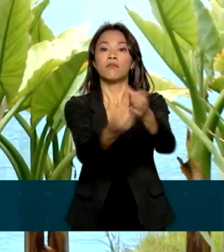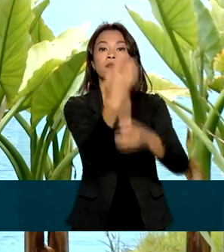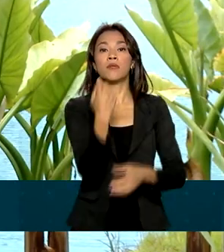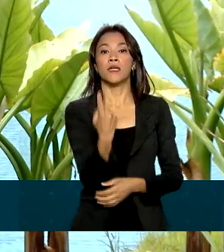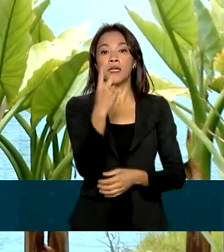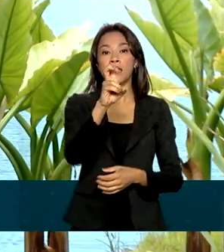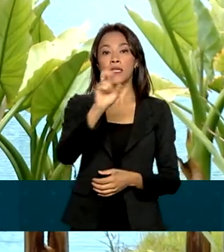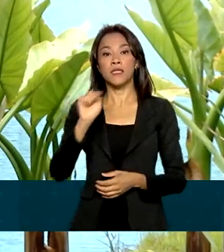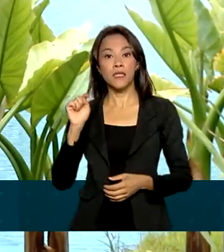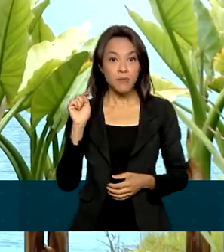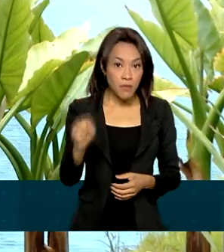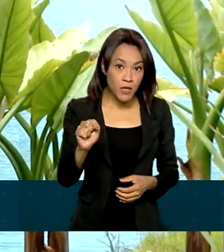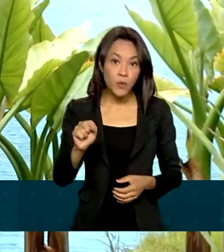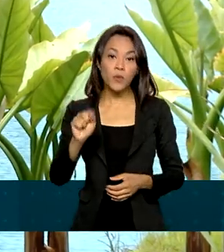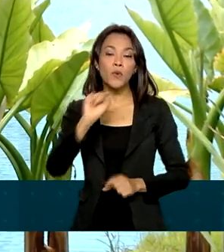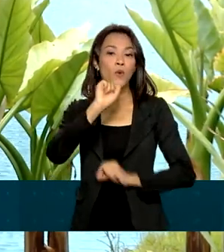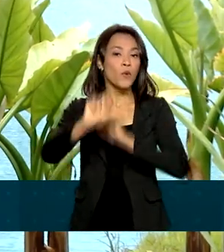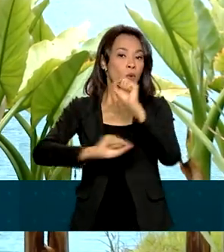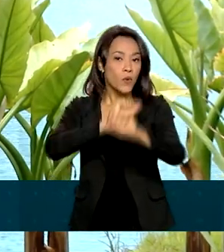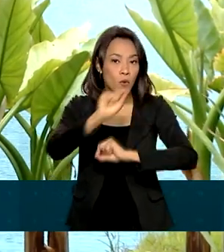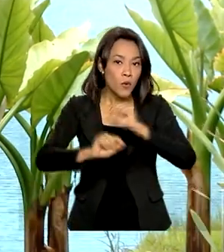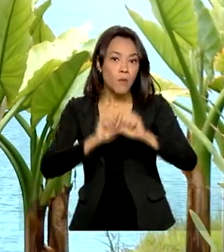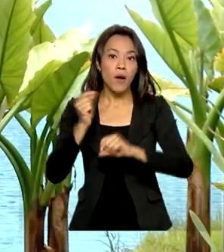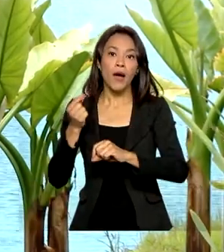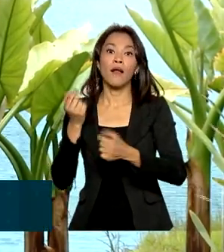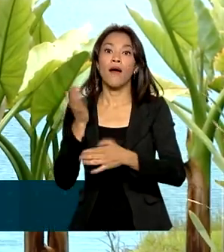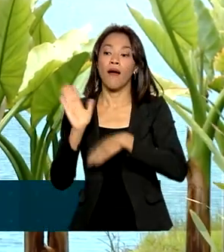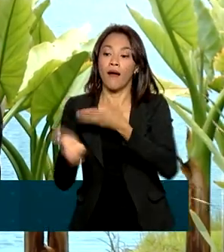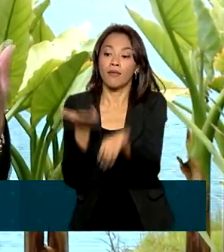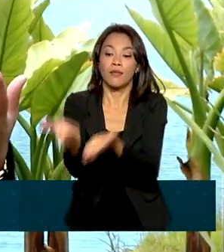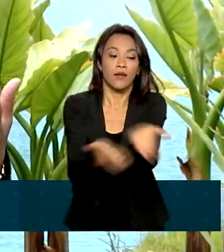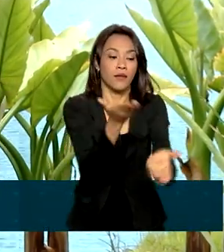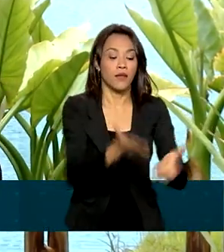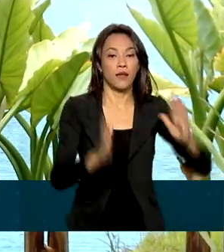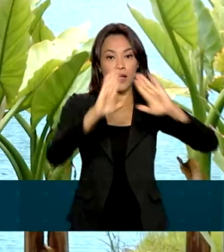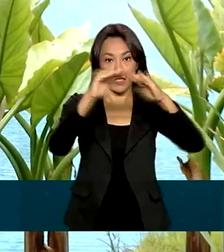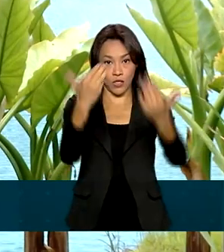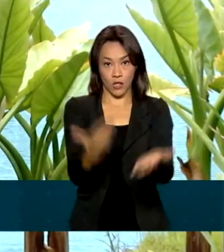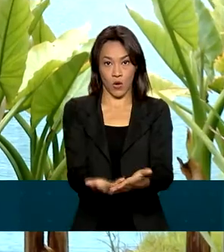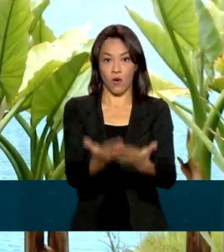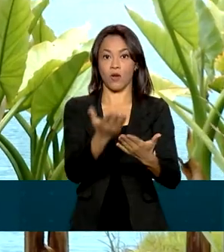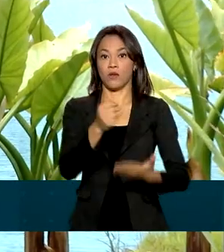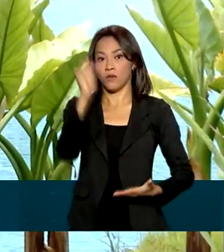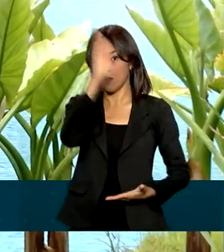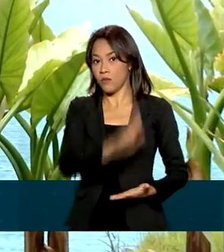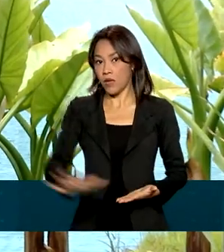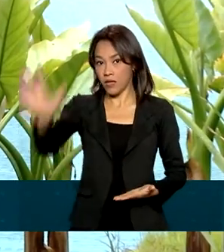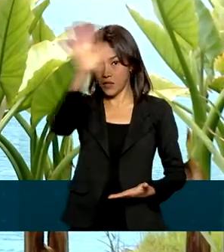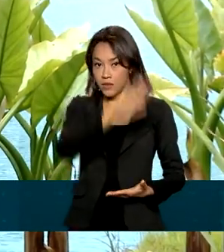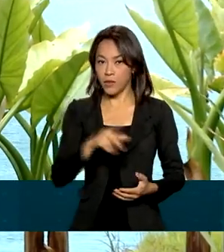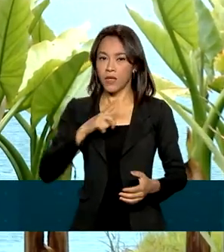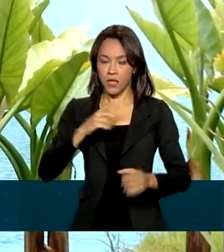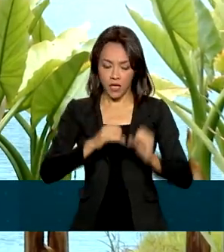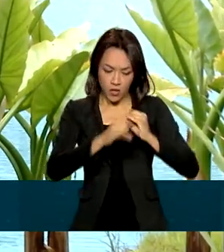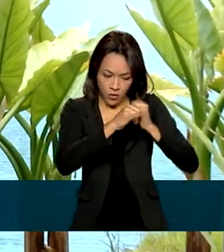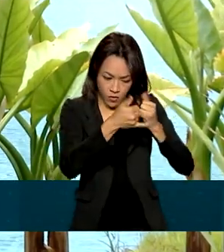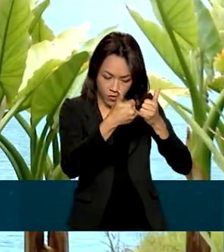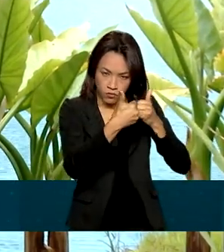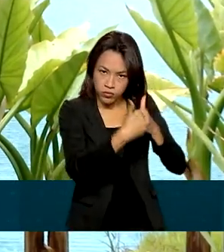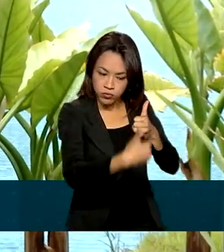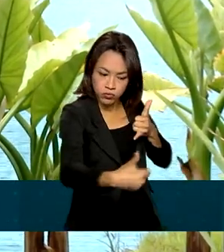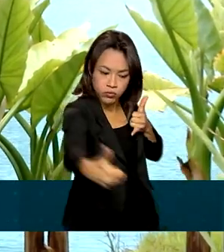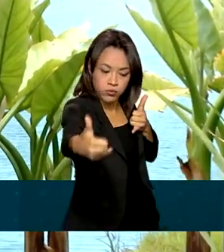atender principalmente a rede pública de ensino e a expansão continua. No Norte Conectado, cabos de fibra ótica